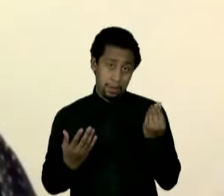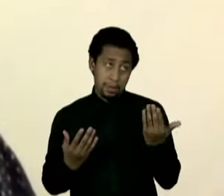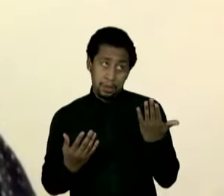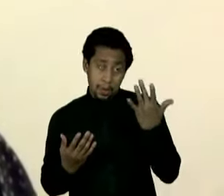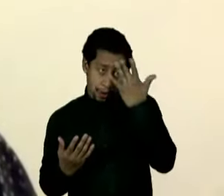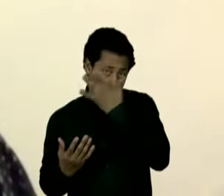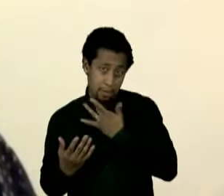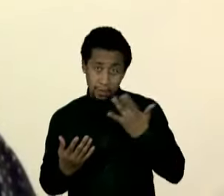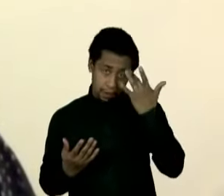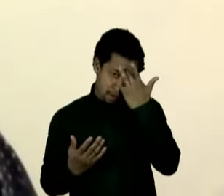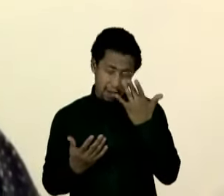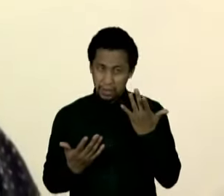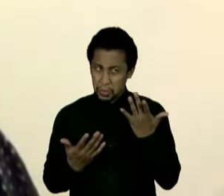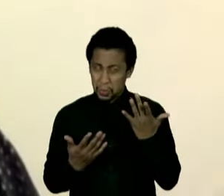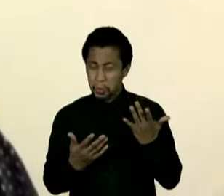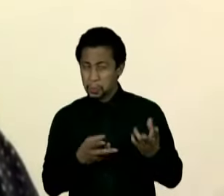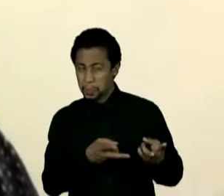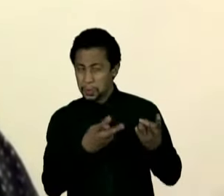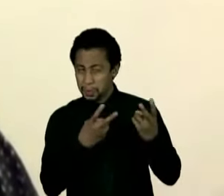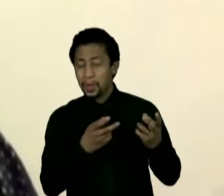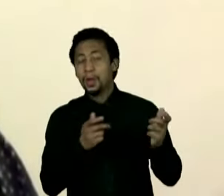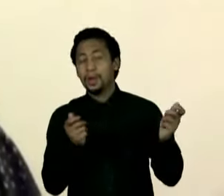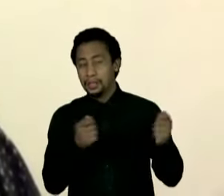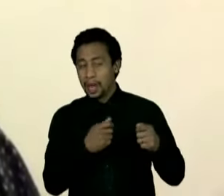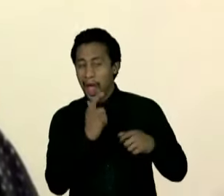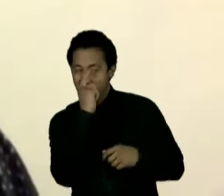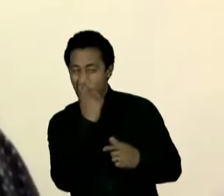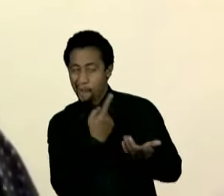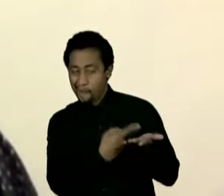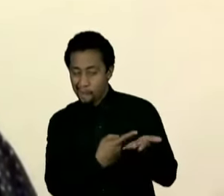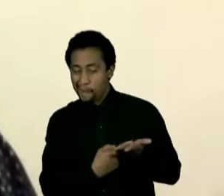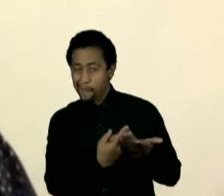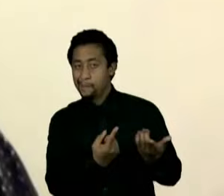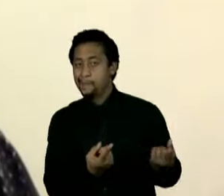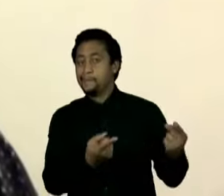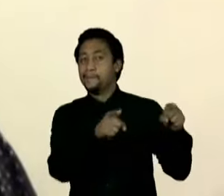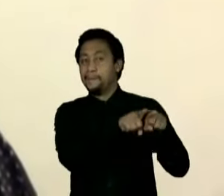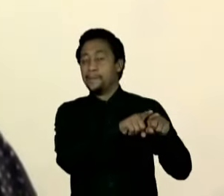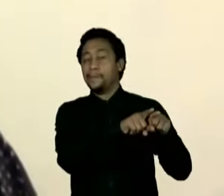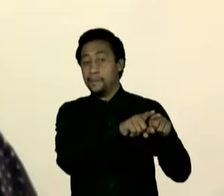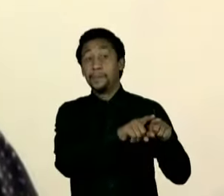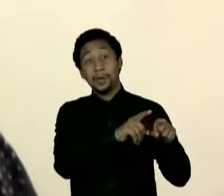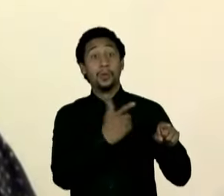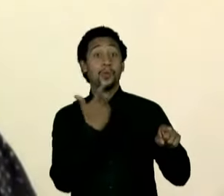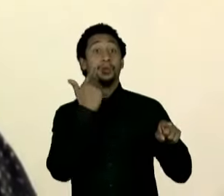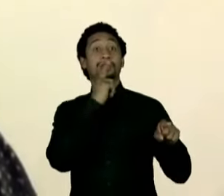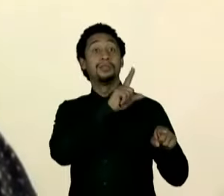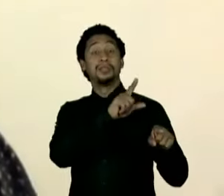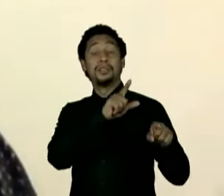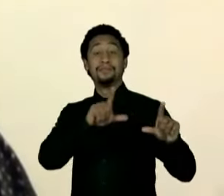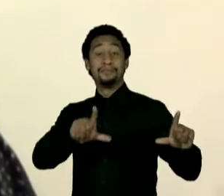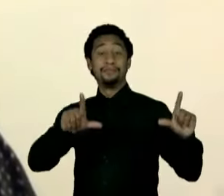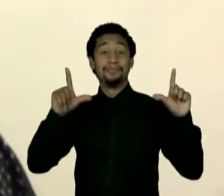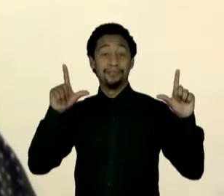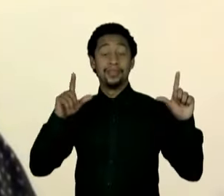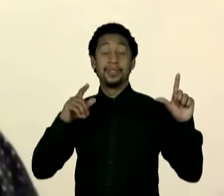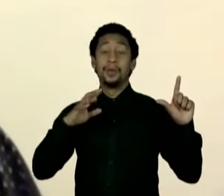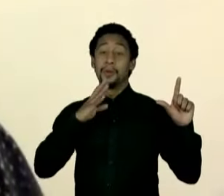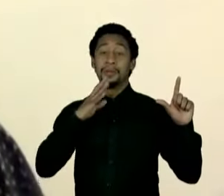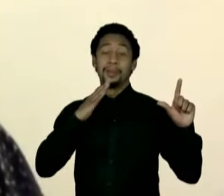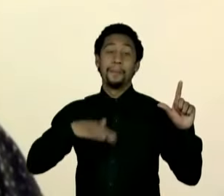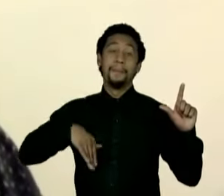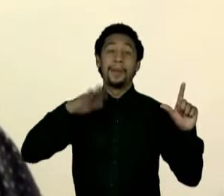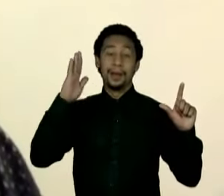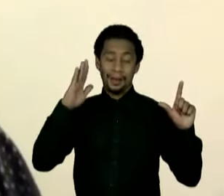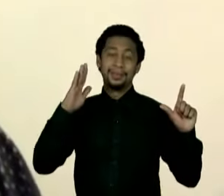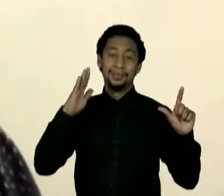PT, de acordo com os relatos dos aliados, para que Haddad saia e seja mais conhecido fora da capital paulista.